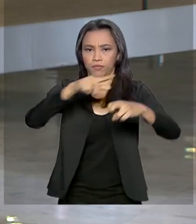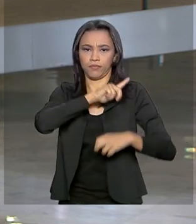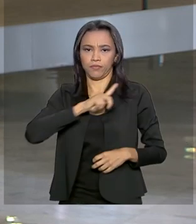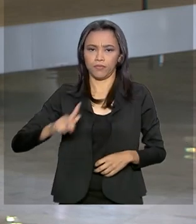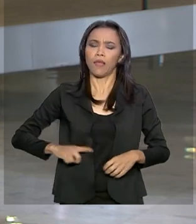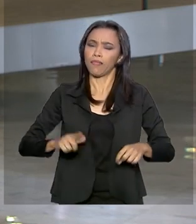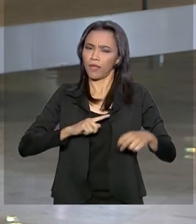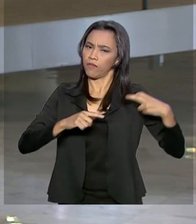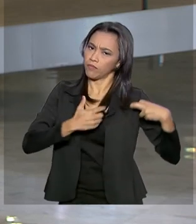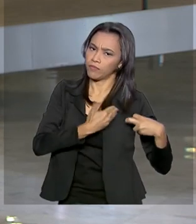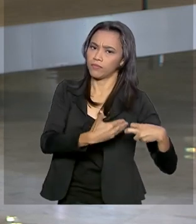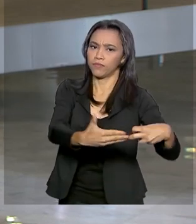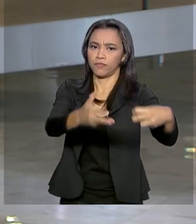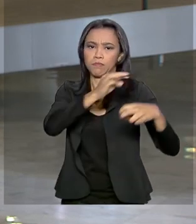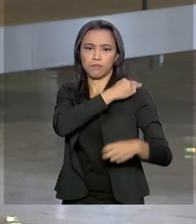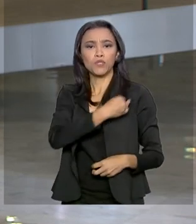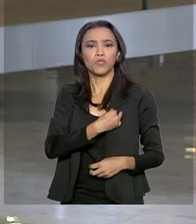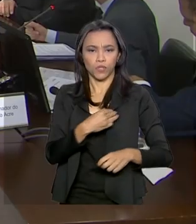vários ministros.